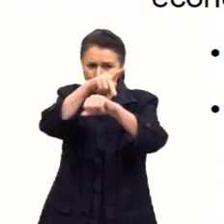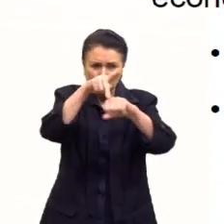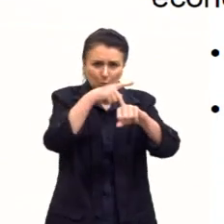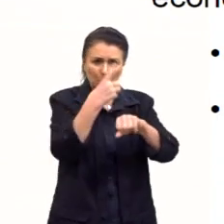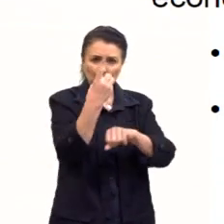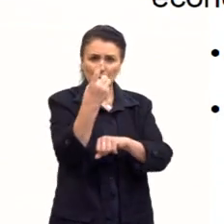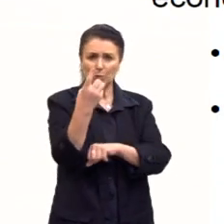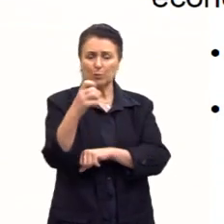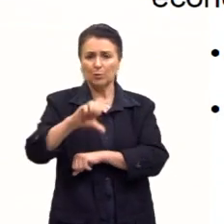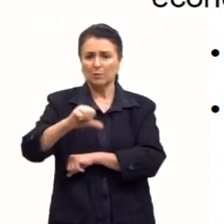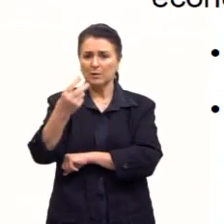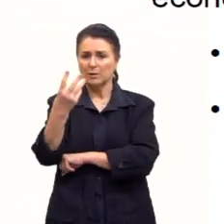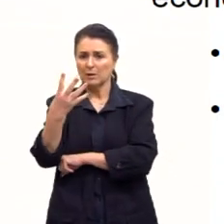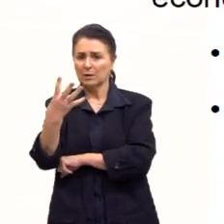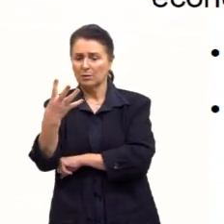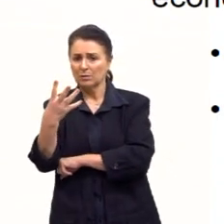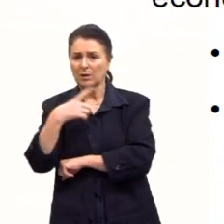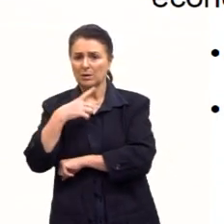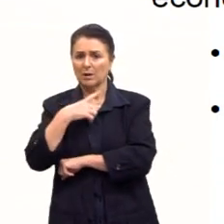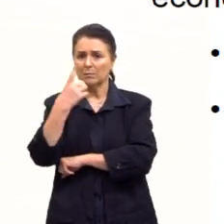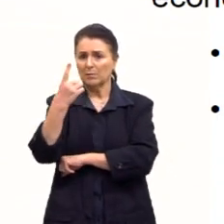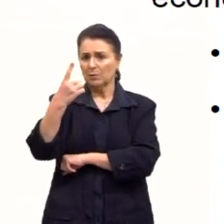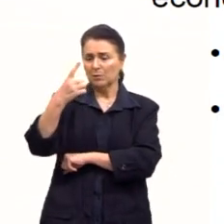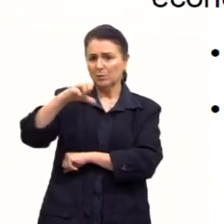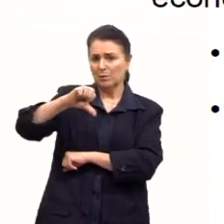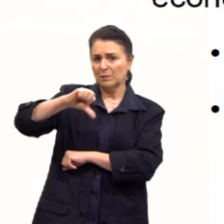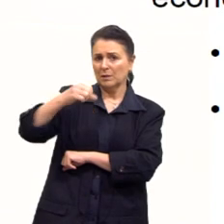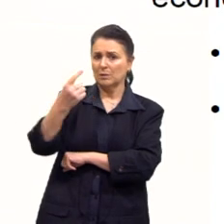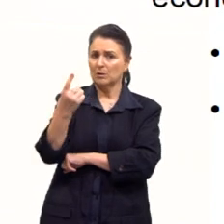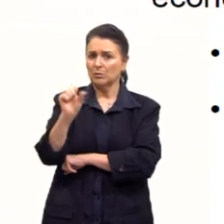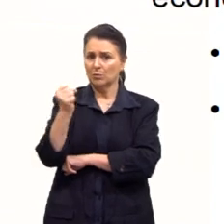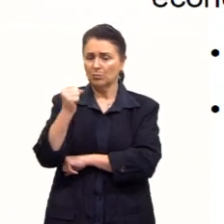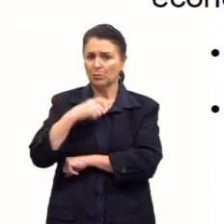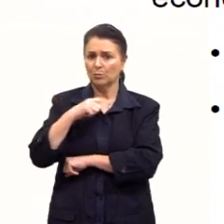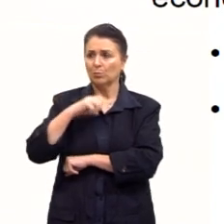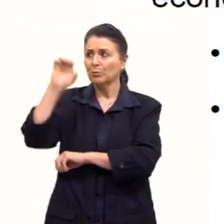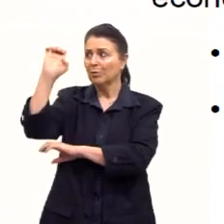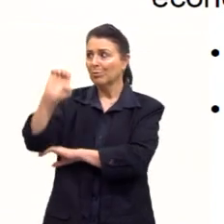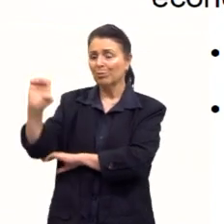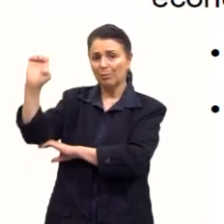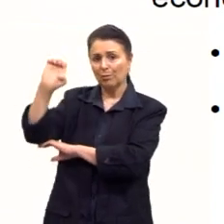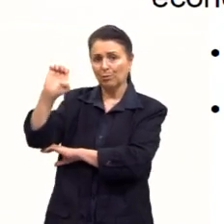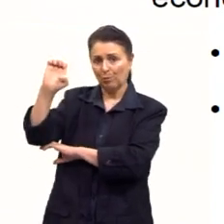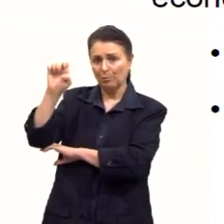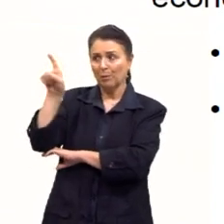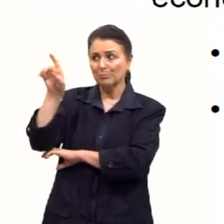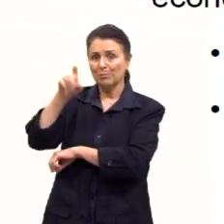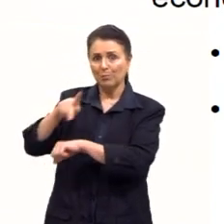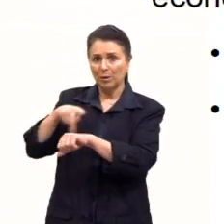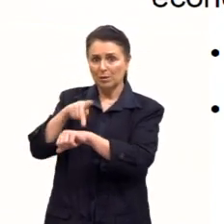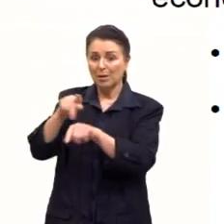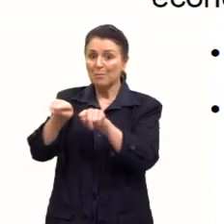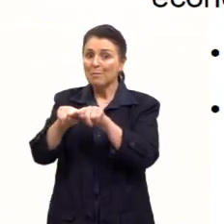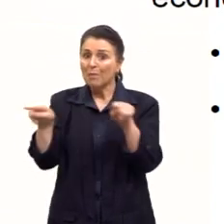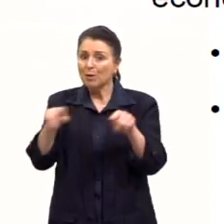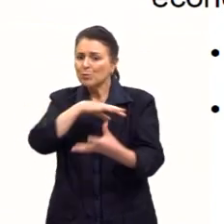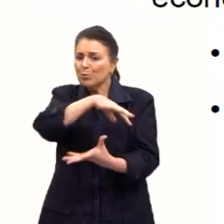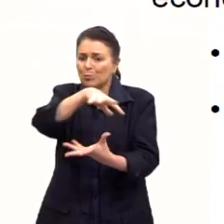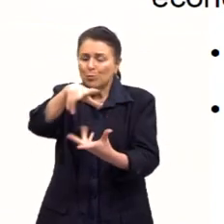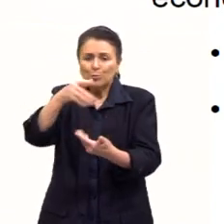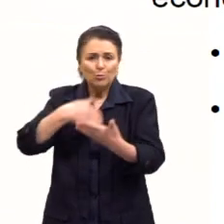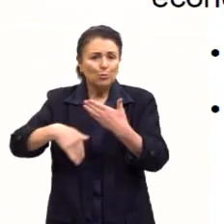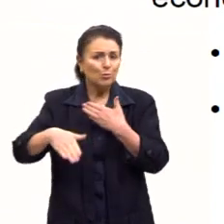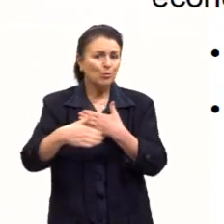1918, principalmente entre as nações europeias, mas envolveu o mundo inteiro. Só que esses países